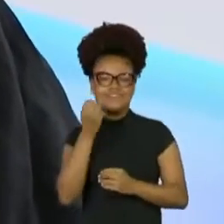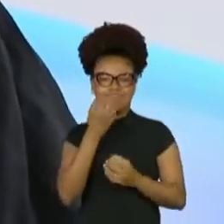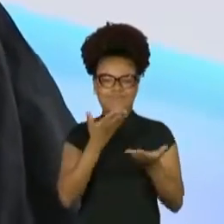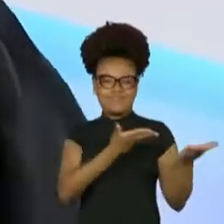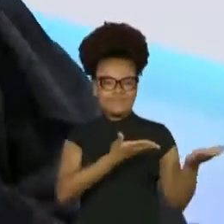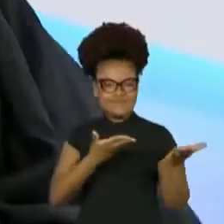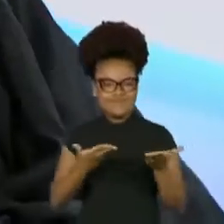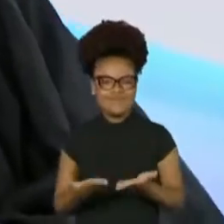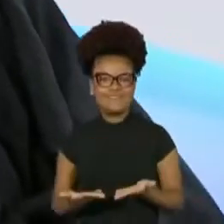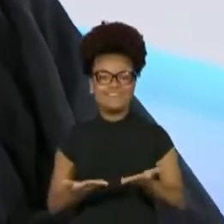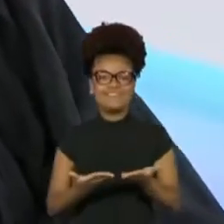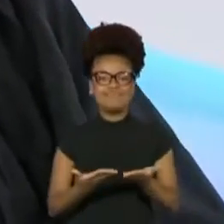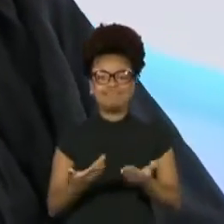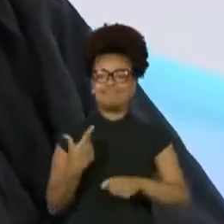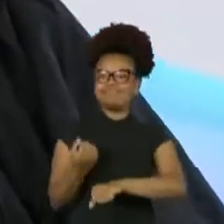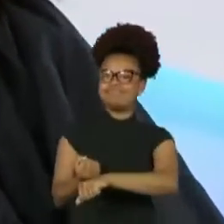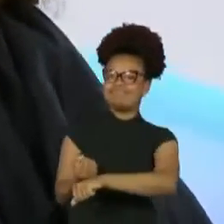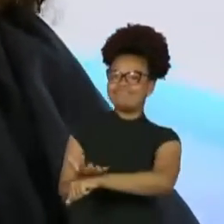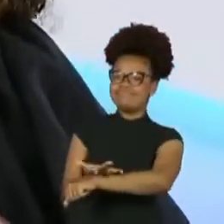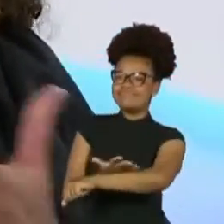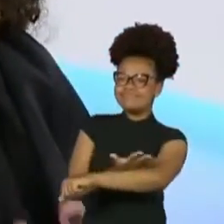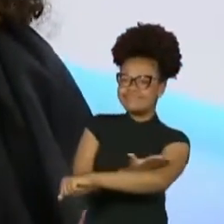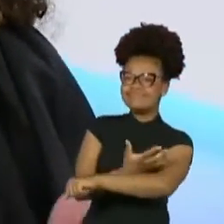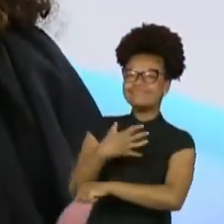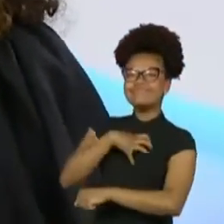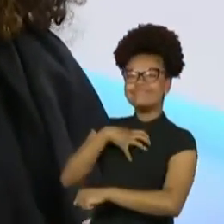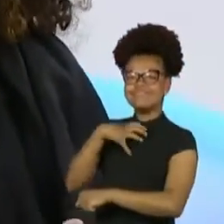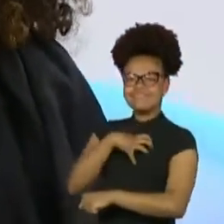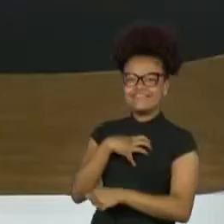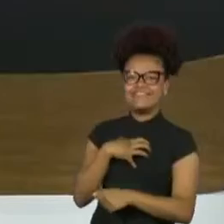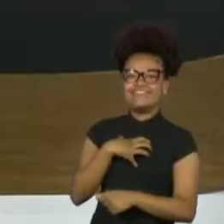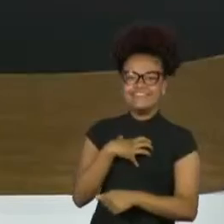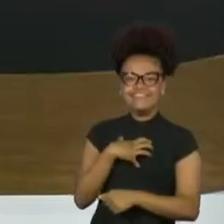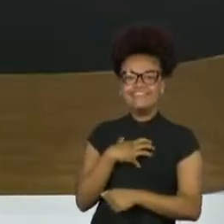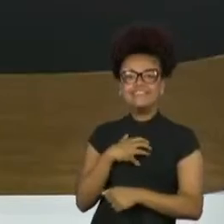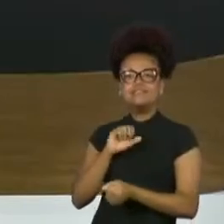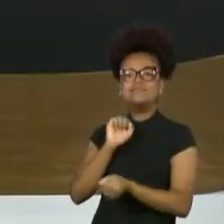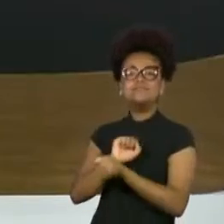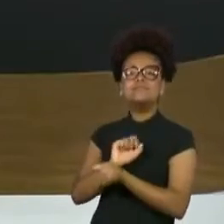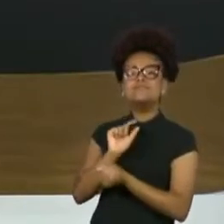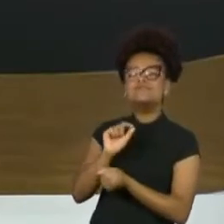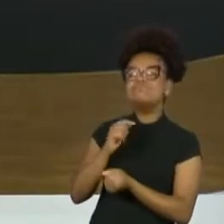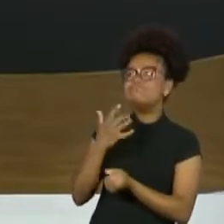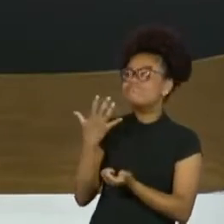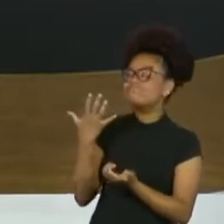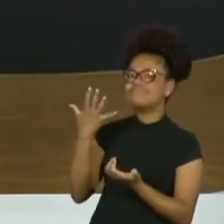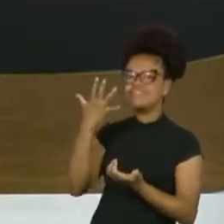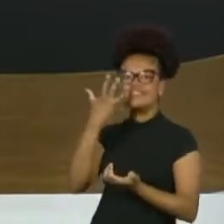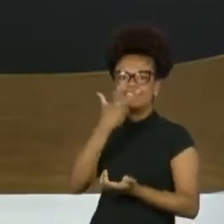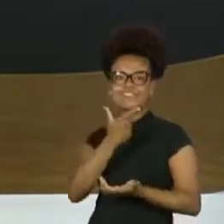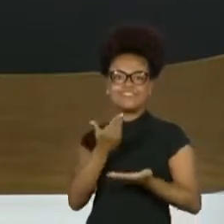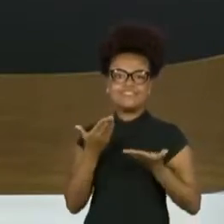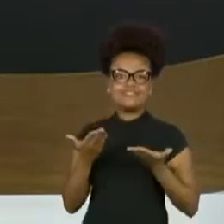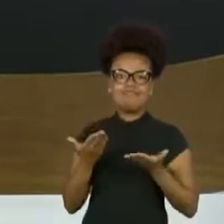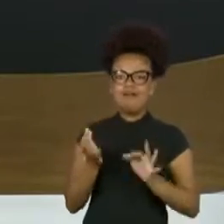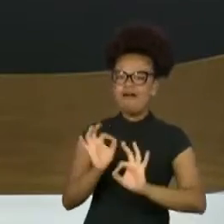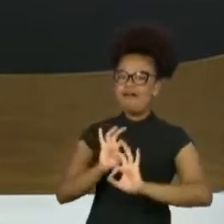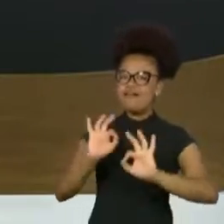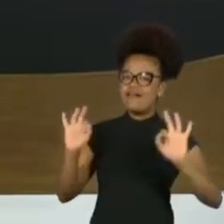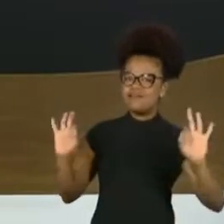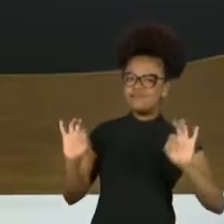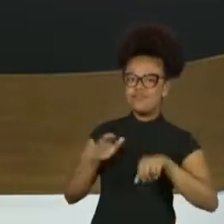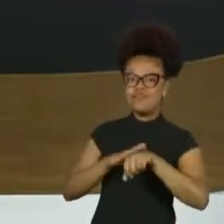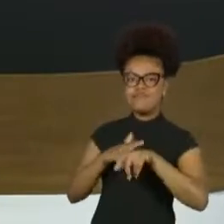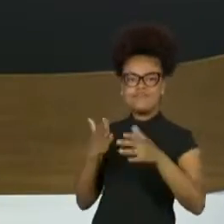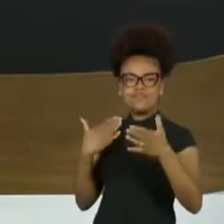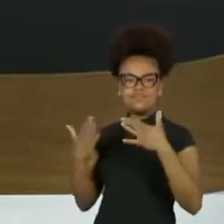Eu estou emocionadíssima, né, com a Zezé, mas sei lá o que eu estou. Para, você está linda, está ótima, vai ser uma conversa maravilhosa. Queria